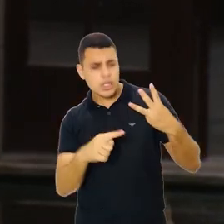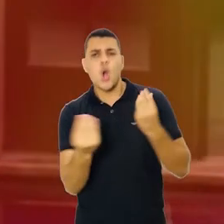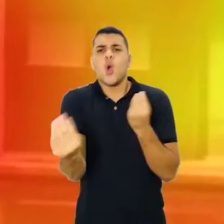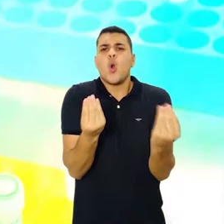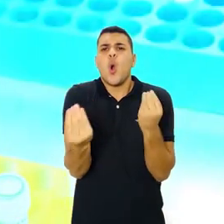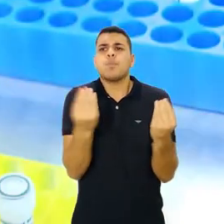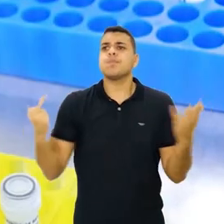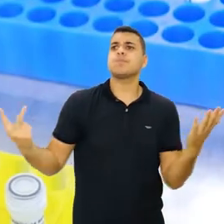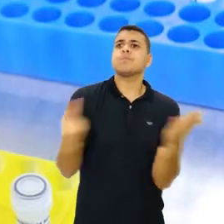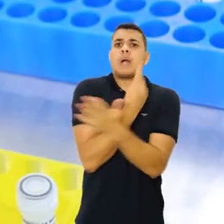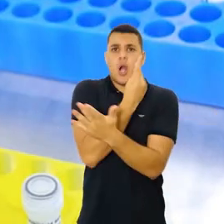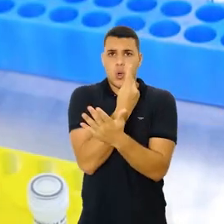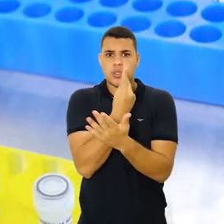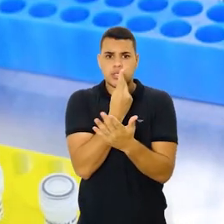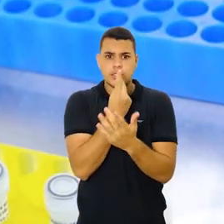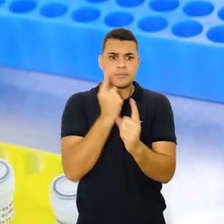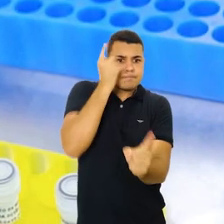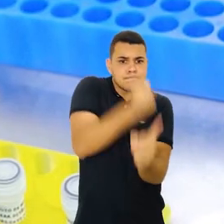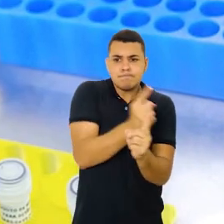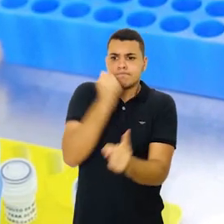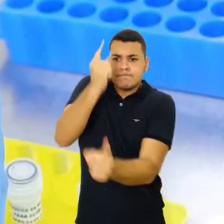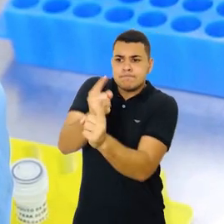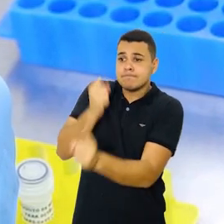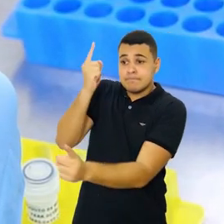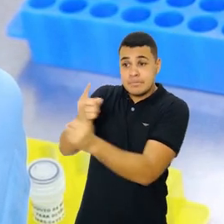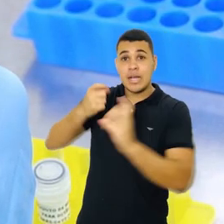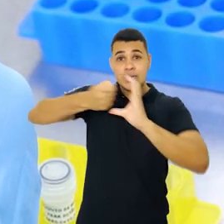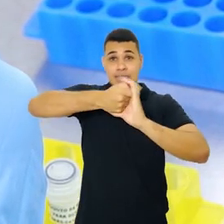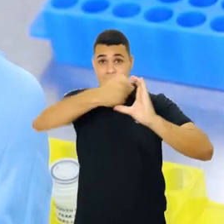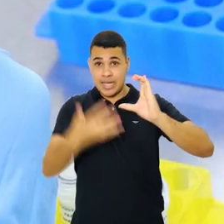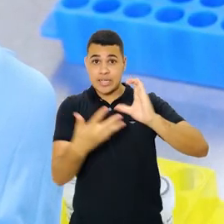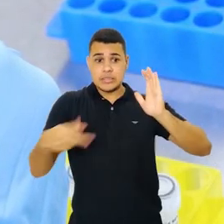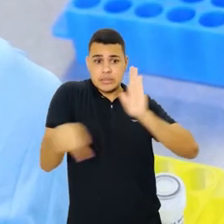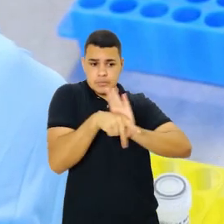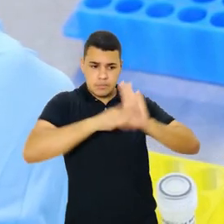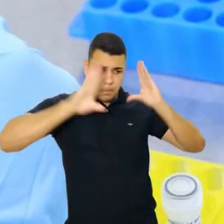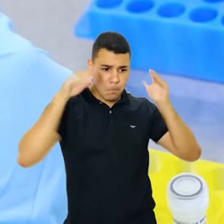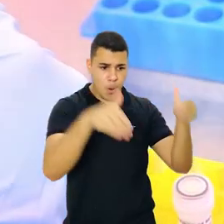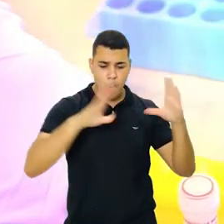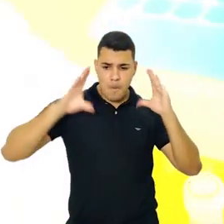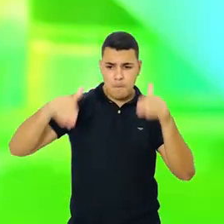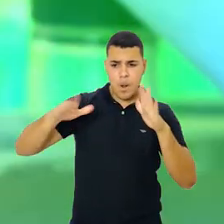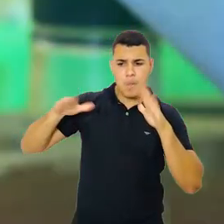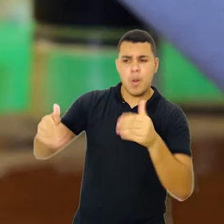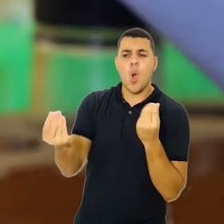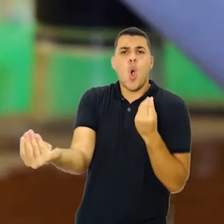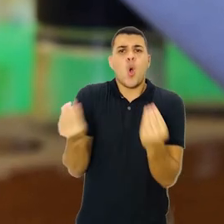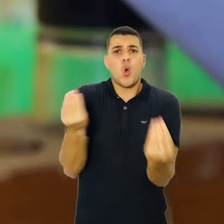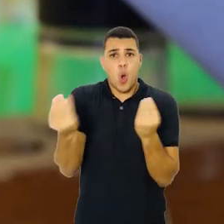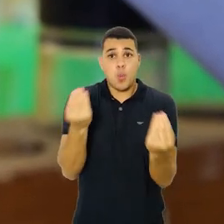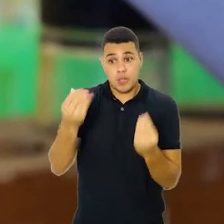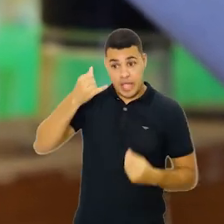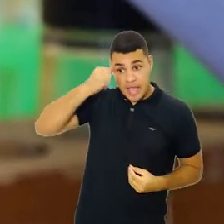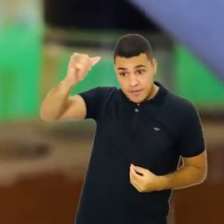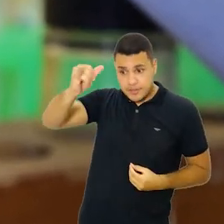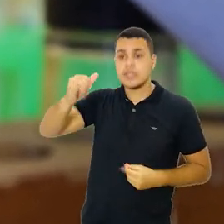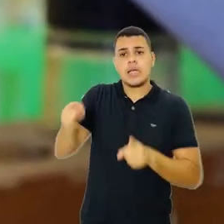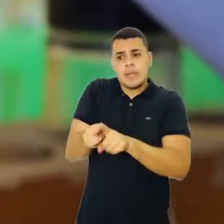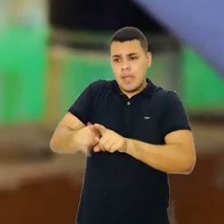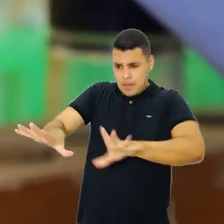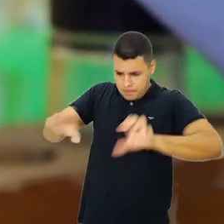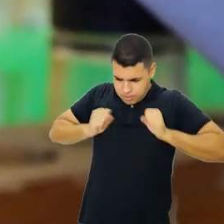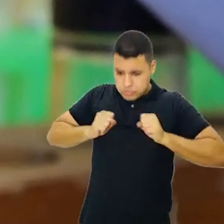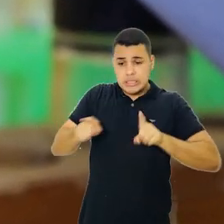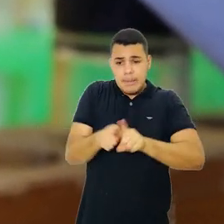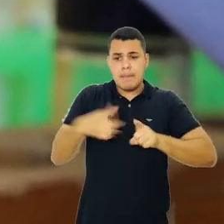pandemias. Dessa forma, aprenderemos a distinguir quais são as características particulares